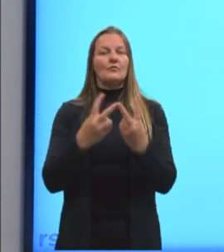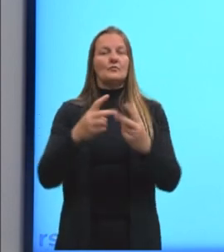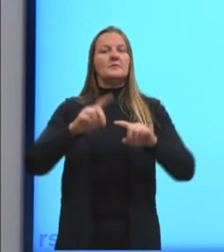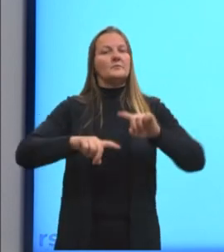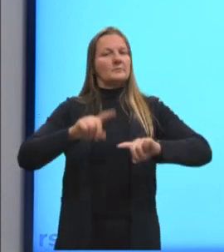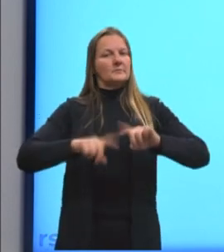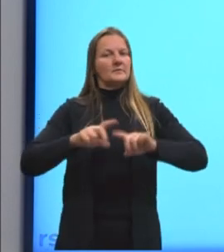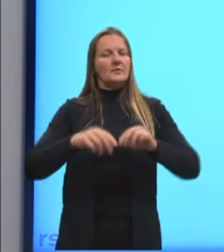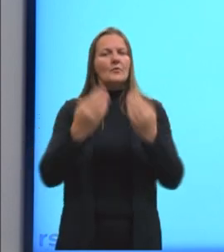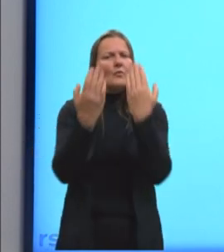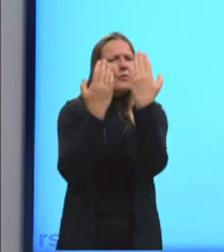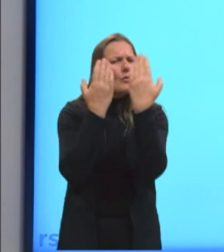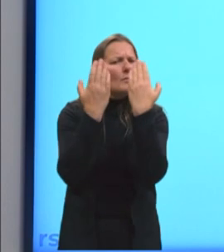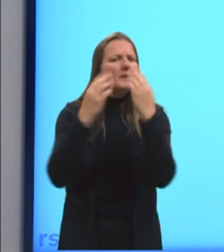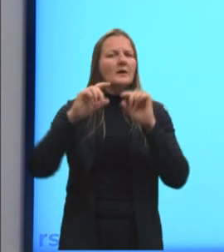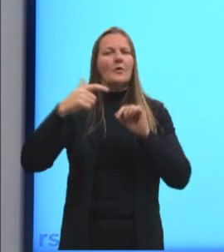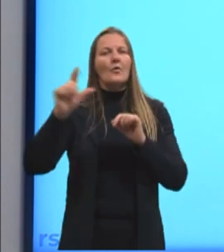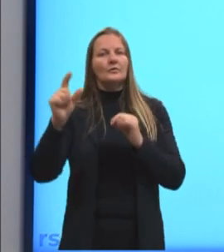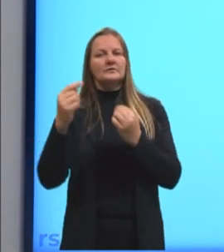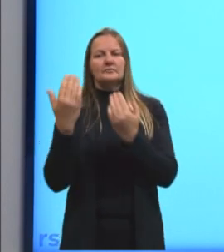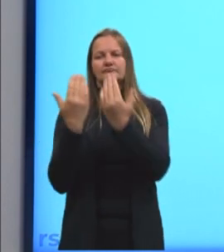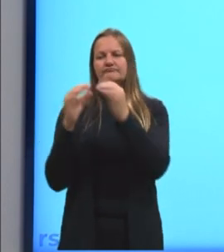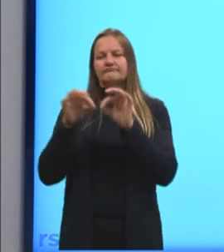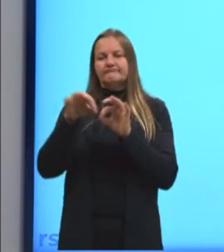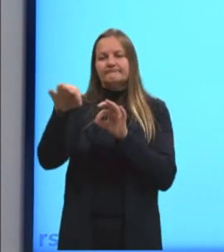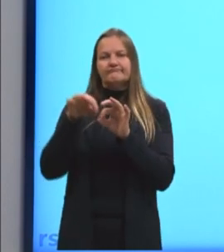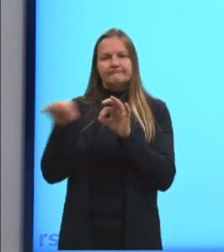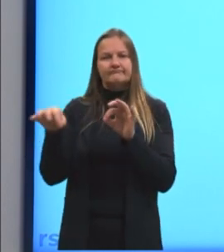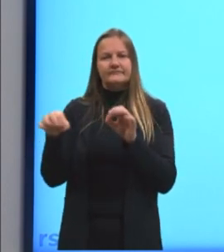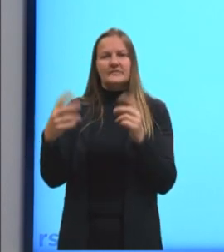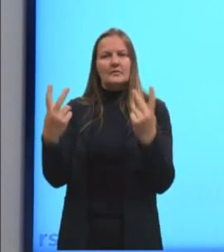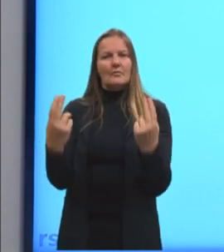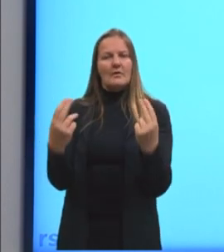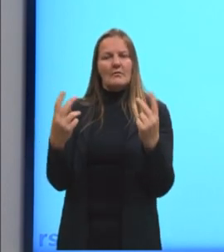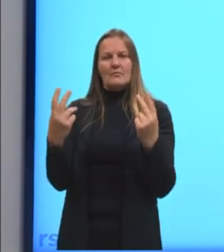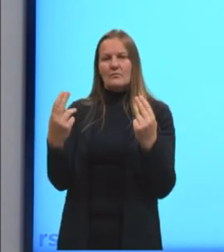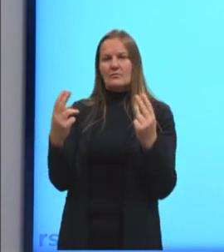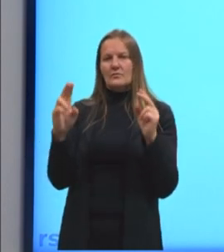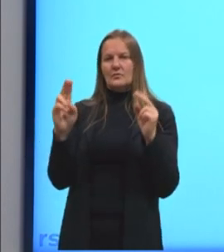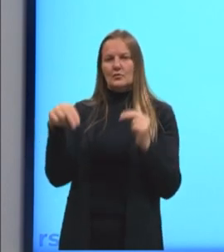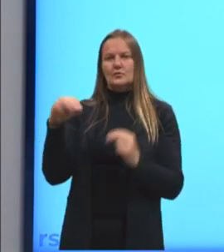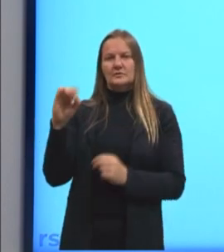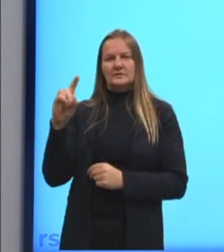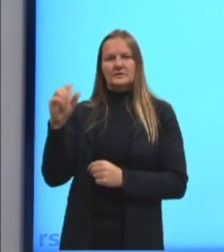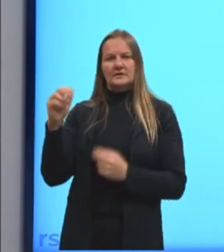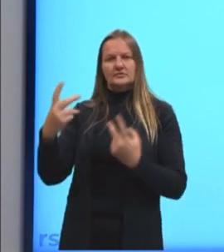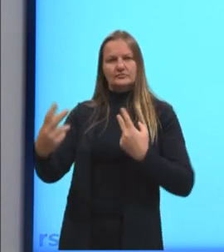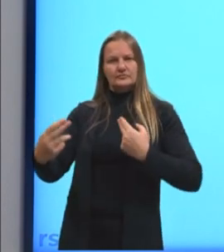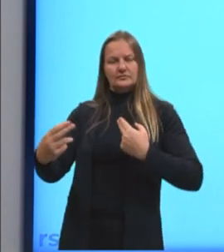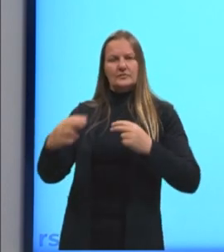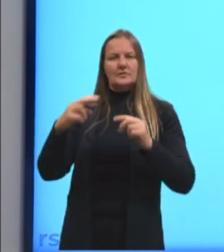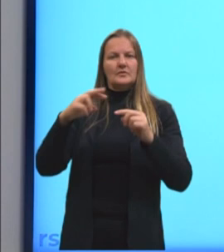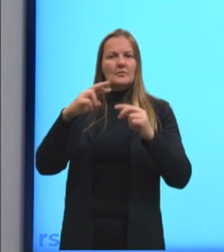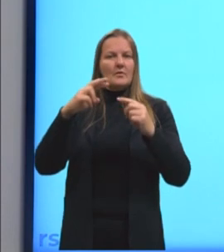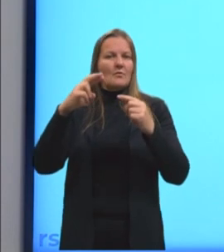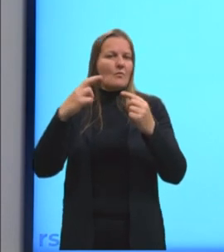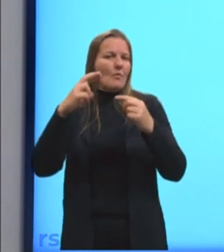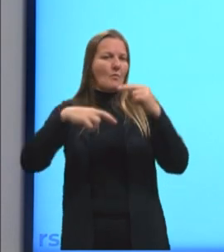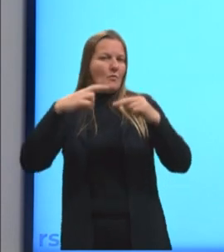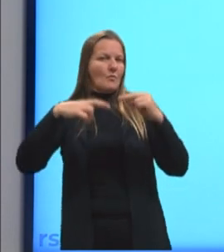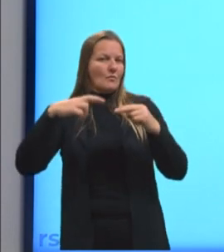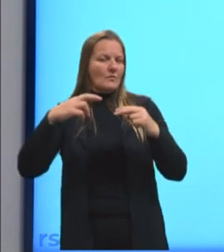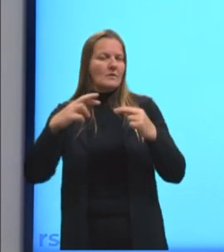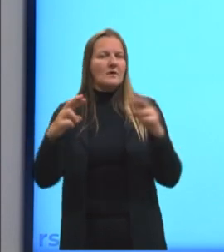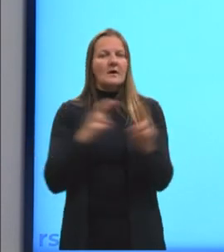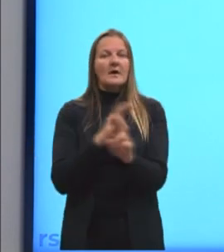comparar com outras medidas, muitas vezes de mesma unidade, representando, então, uma razão. A